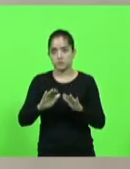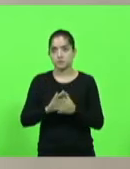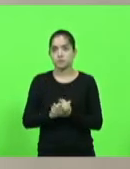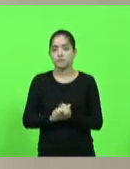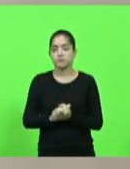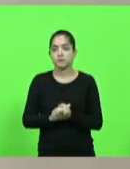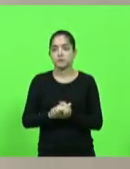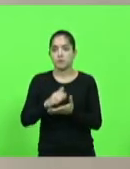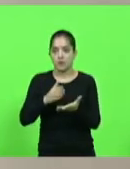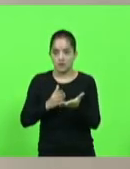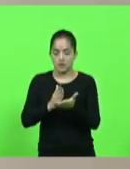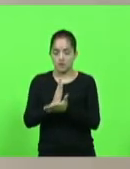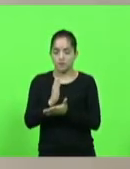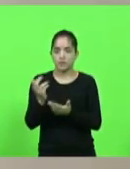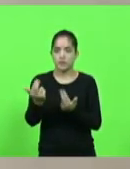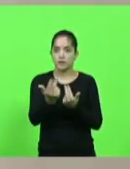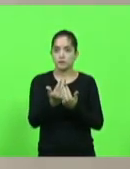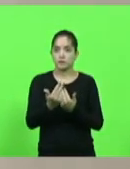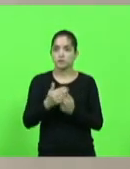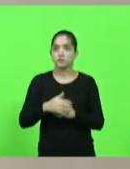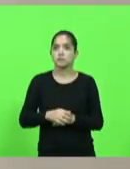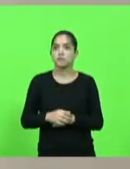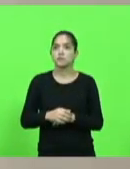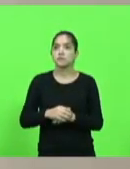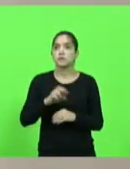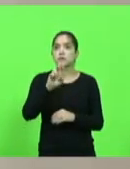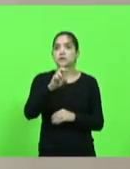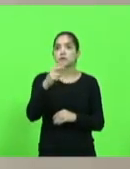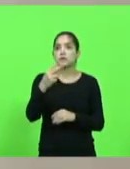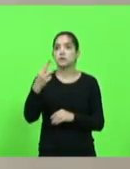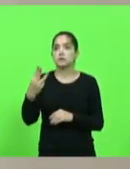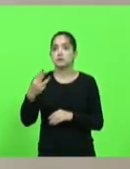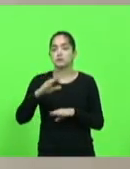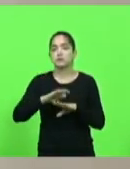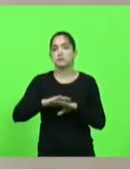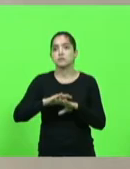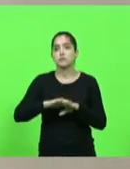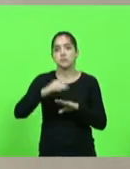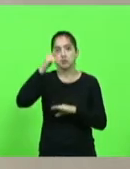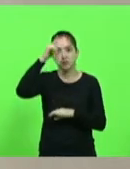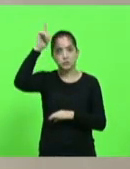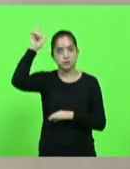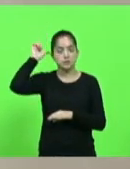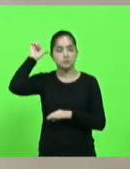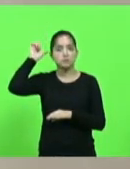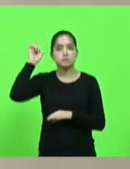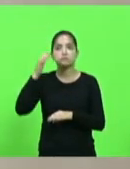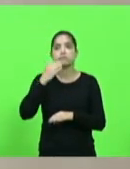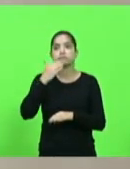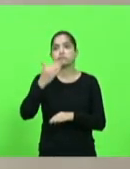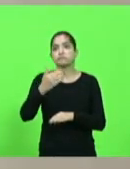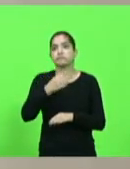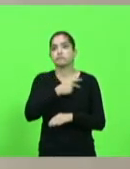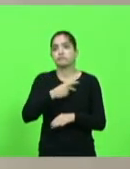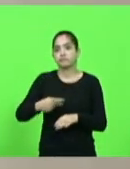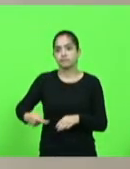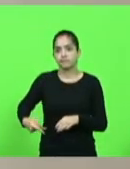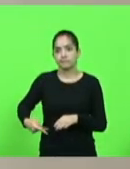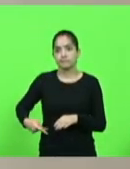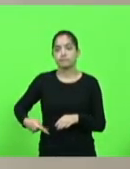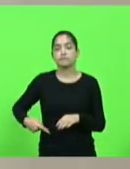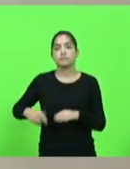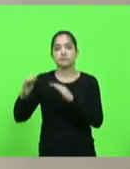encontra. Aprovado por unanimidade. Moção 523, autor, deputado Sargento Lima, manifestando apelo ao presidente do Congresso Nacional e demais